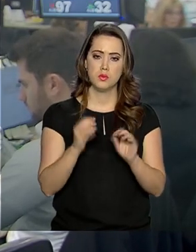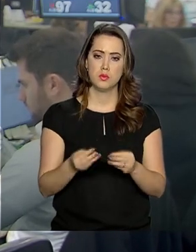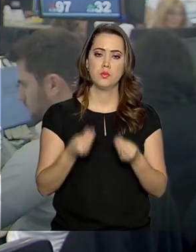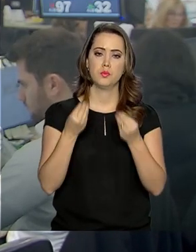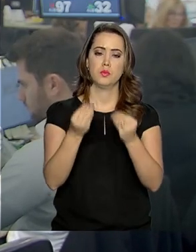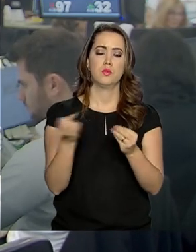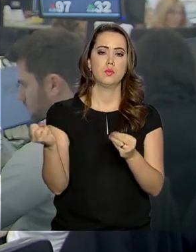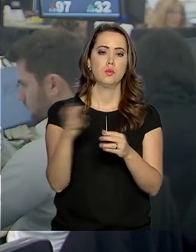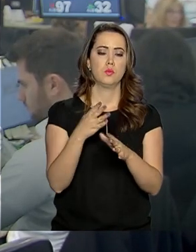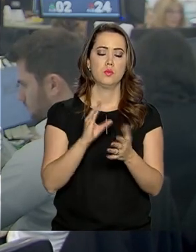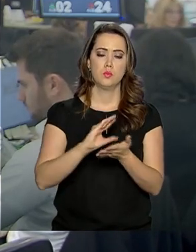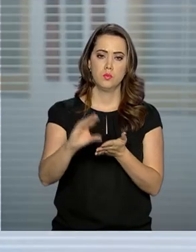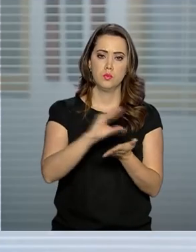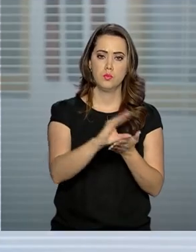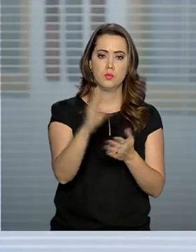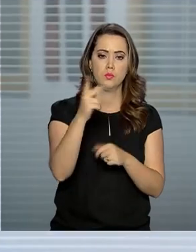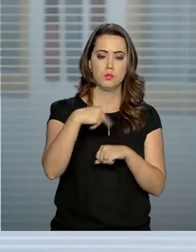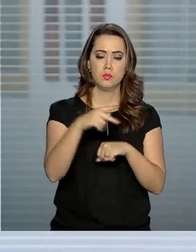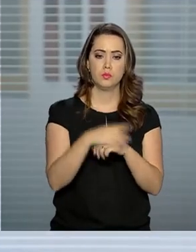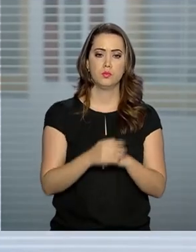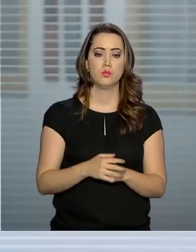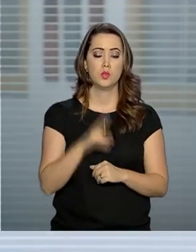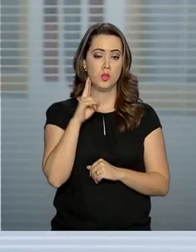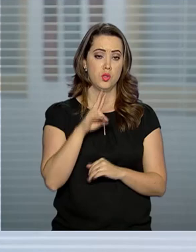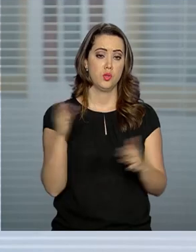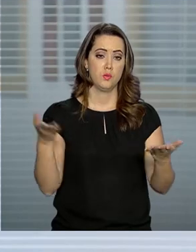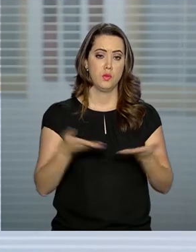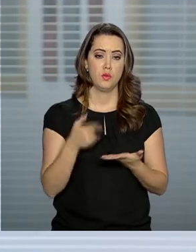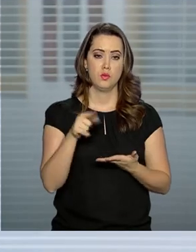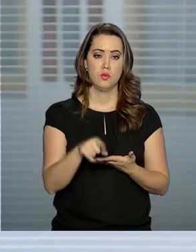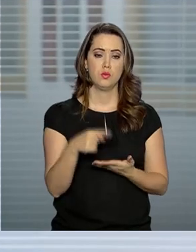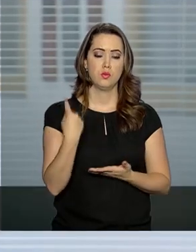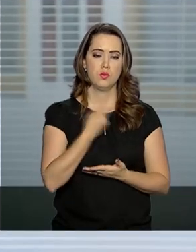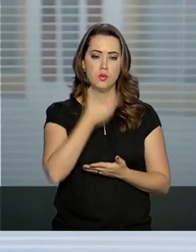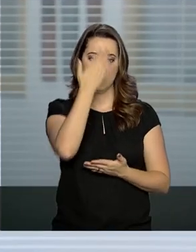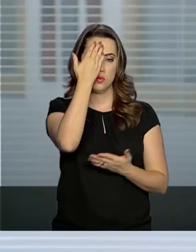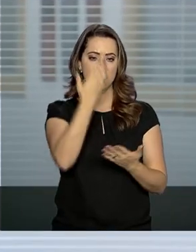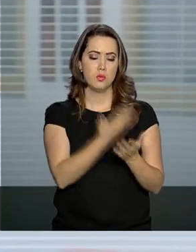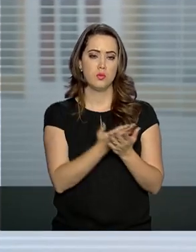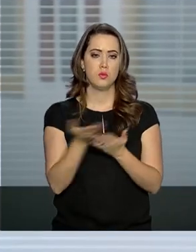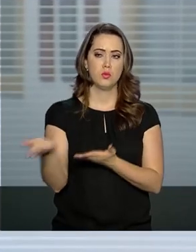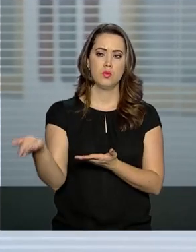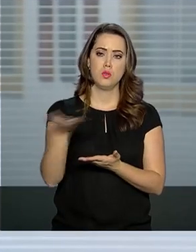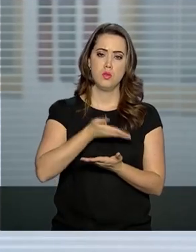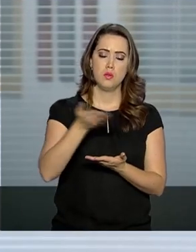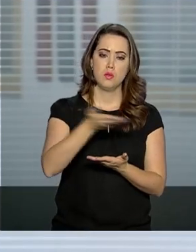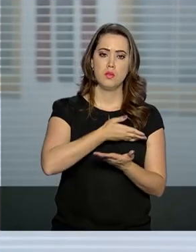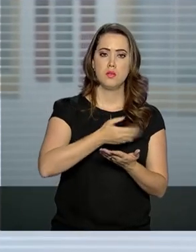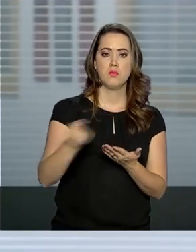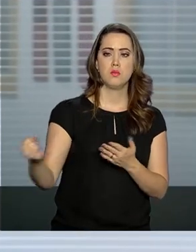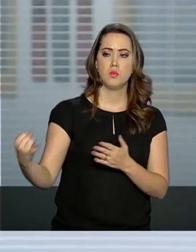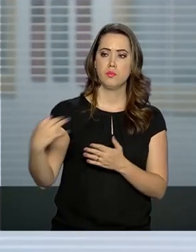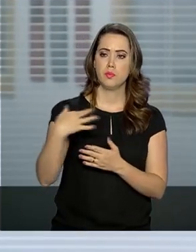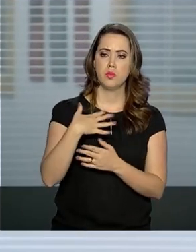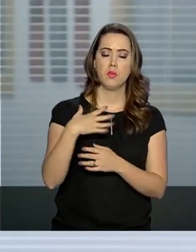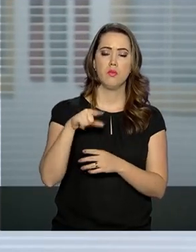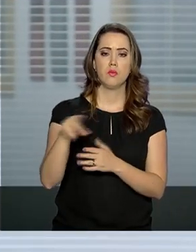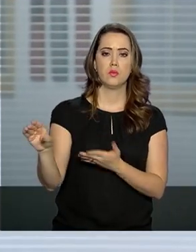novos investimentos para o país Nesse cenário eu acredito que a gente receberia fluxos de investimento suficiente